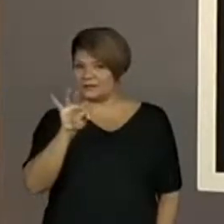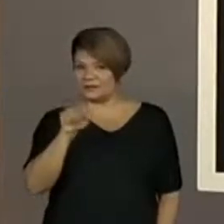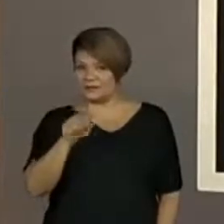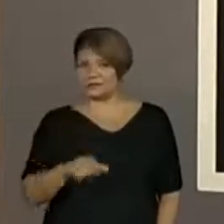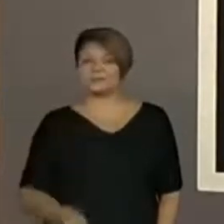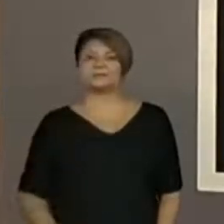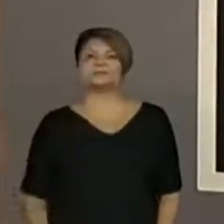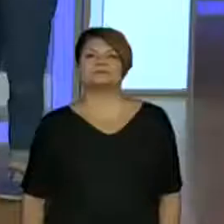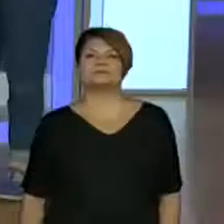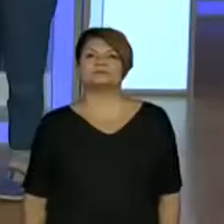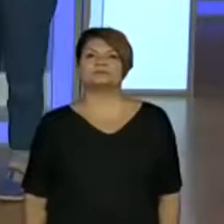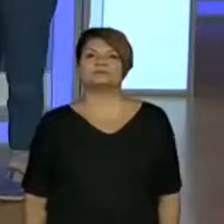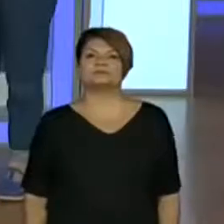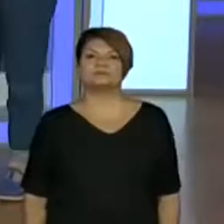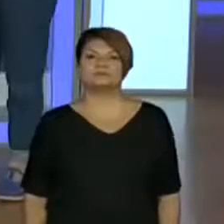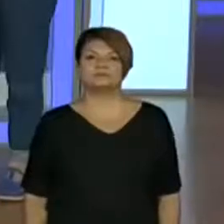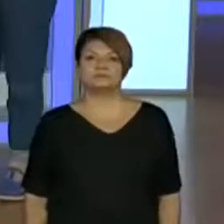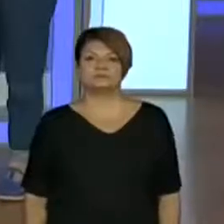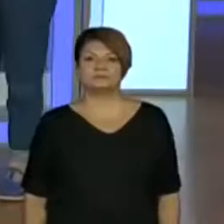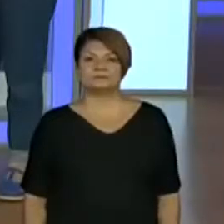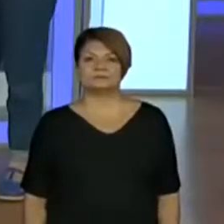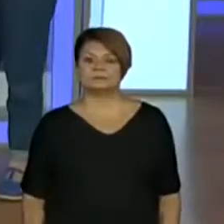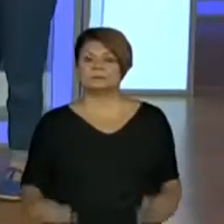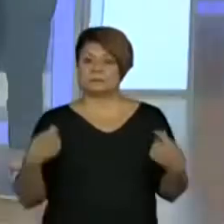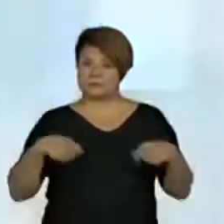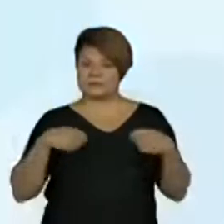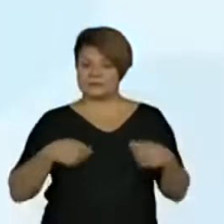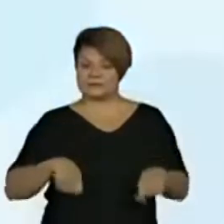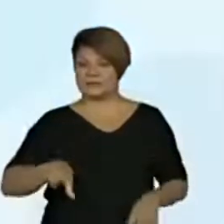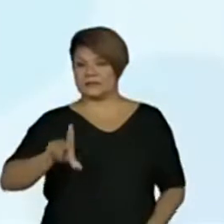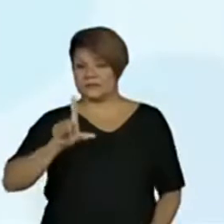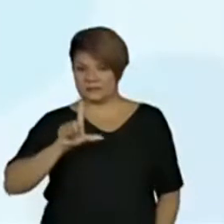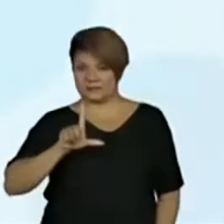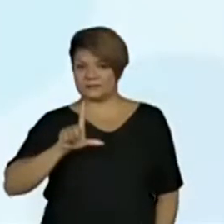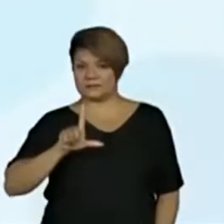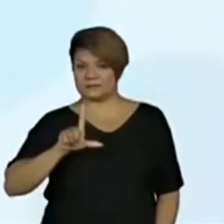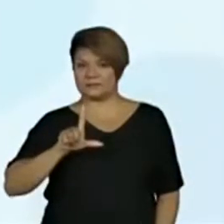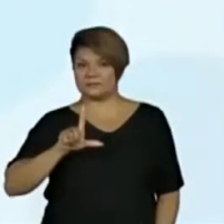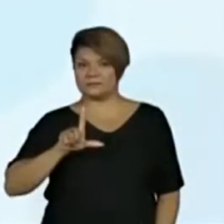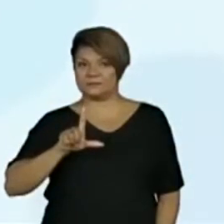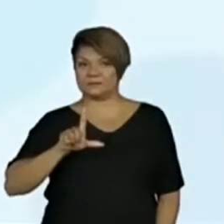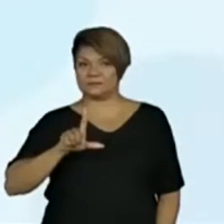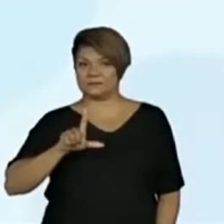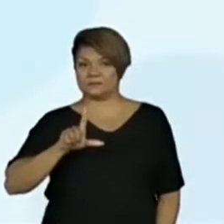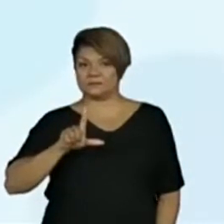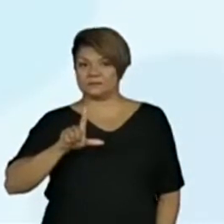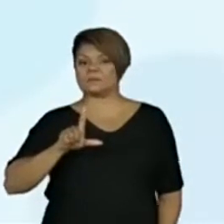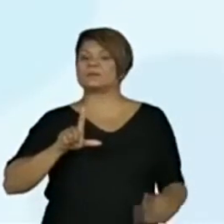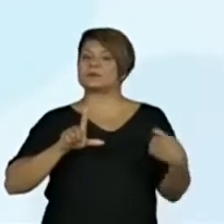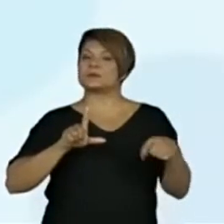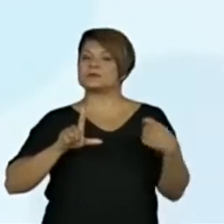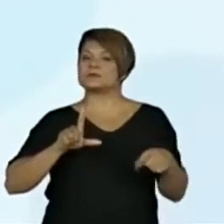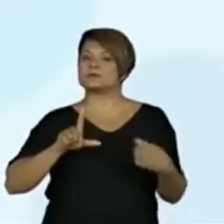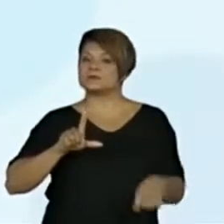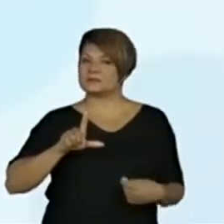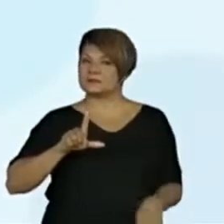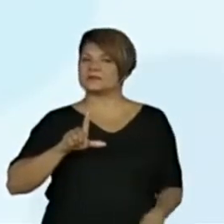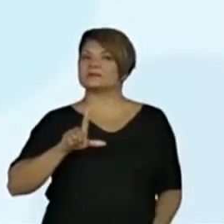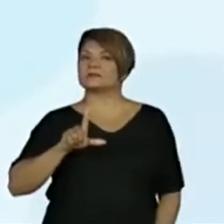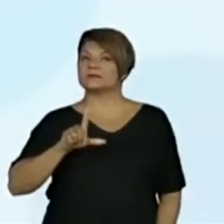Thalita. Eu vou precisar do L e daí eu vou precisar